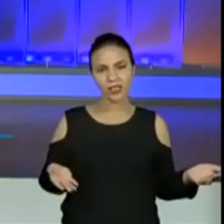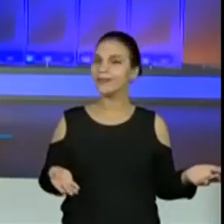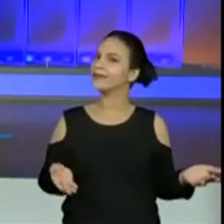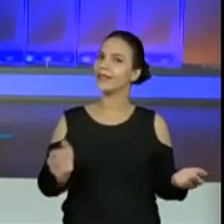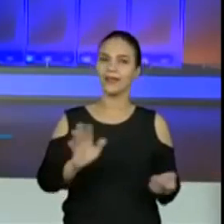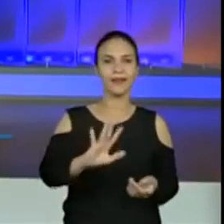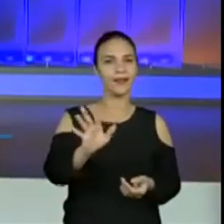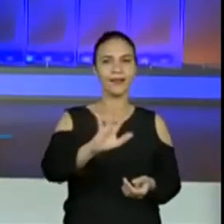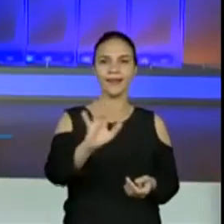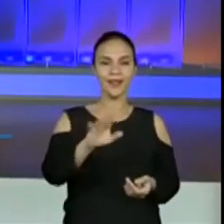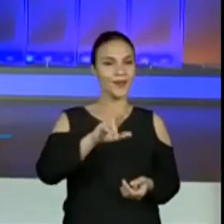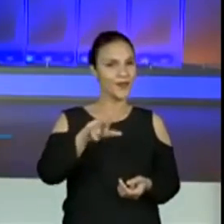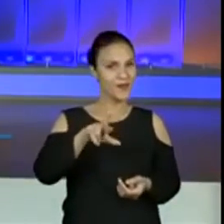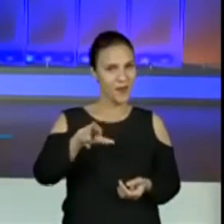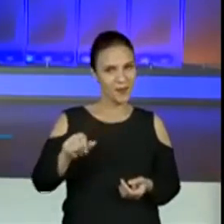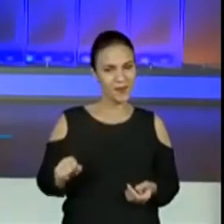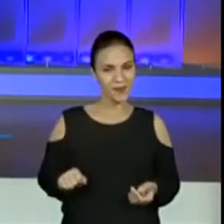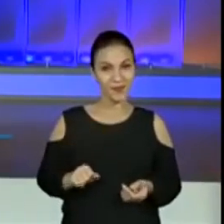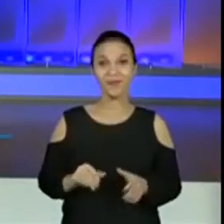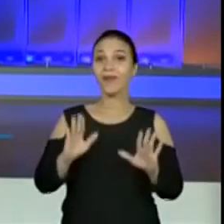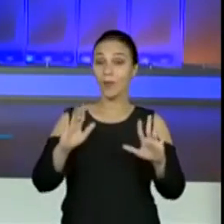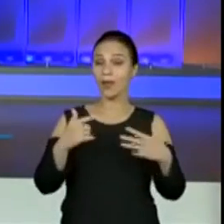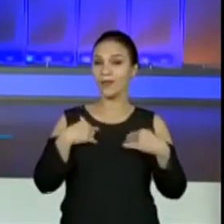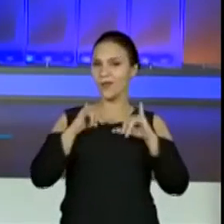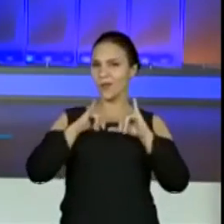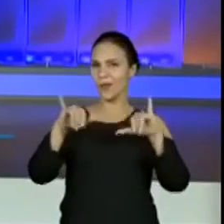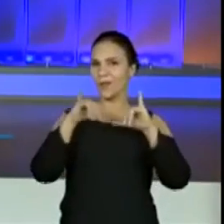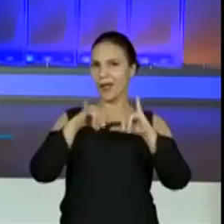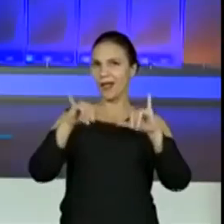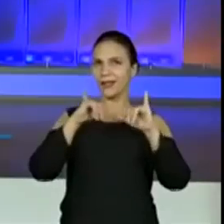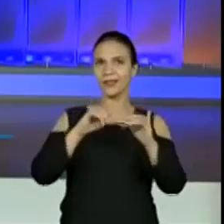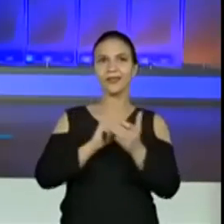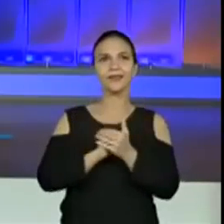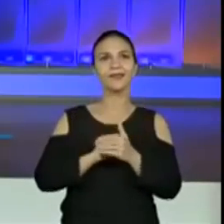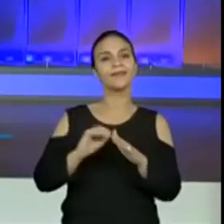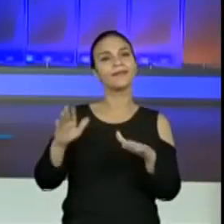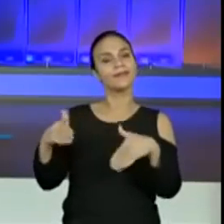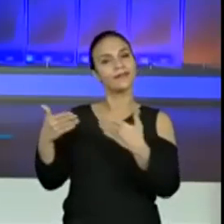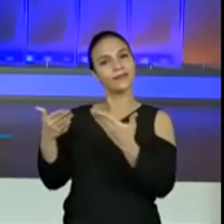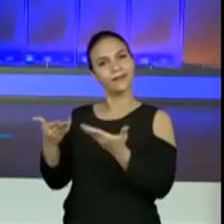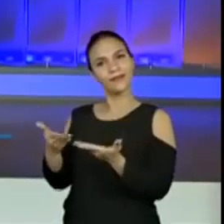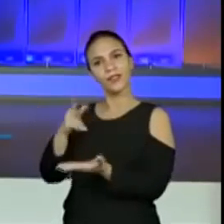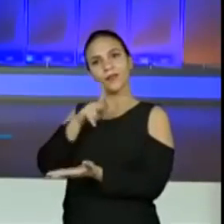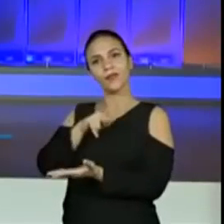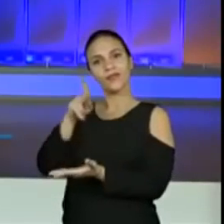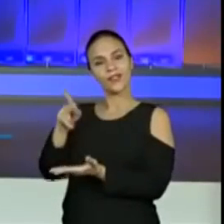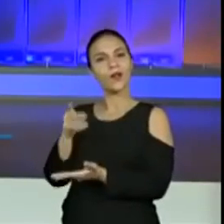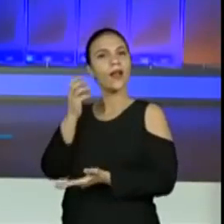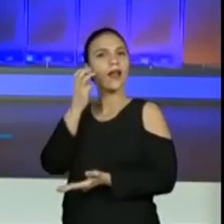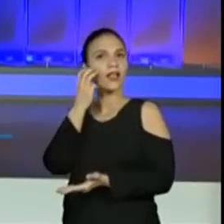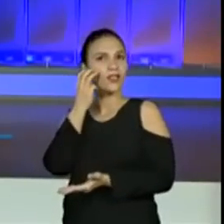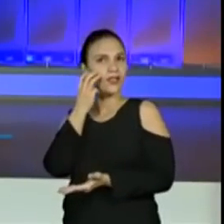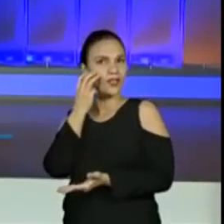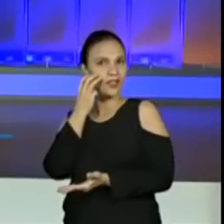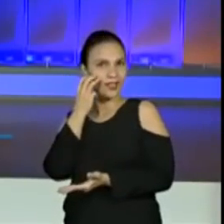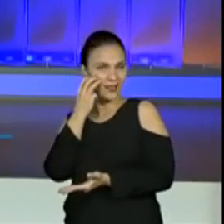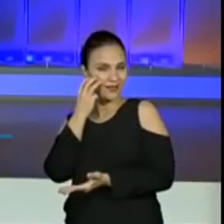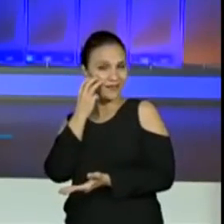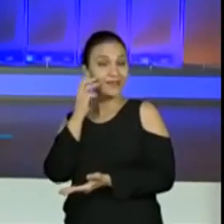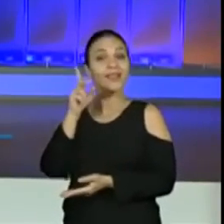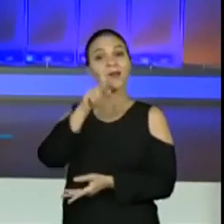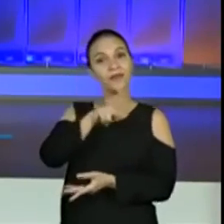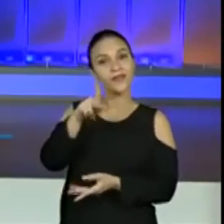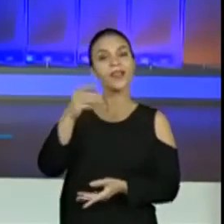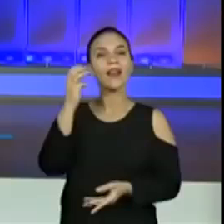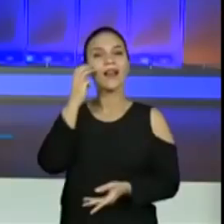é língua portuguesa. Inclusive, vou fazer a propaganda, né? Oferecimento de professora Regiane. Professora